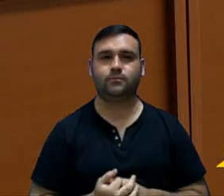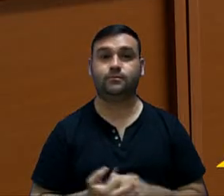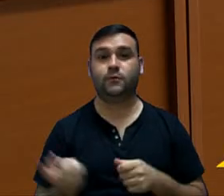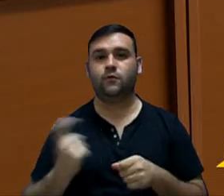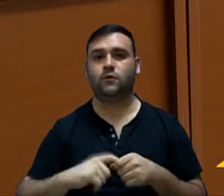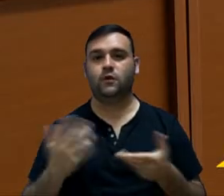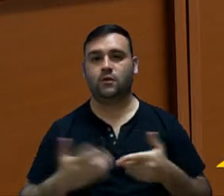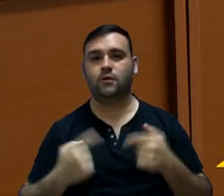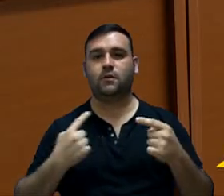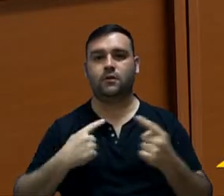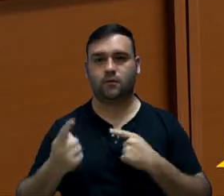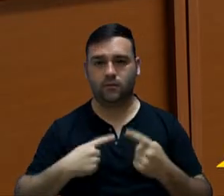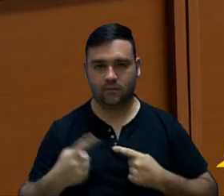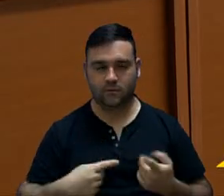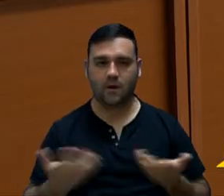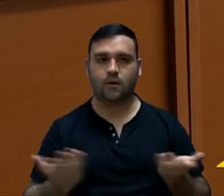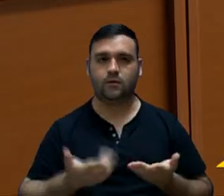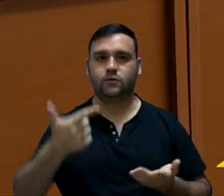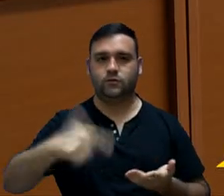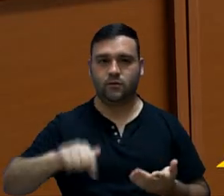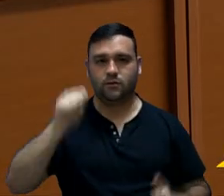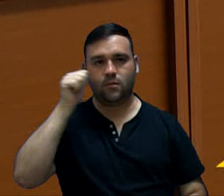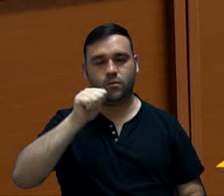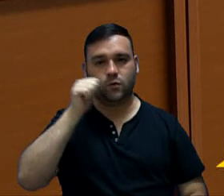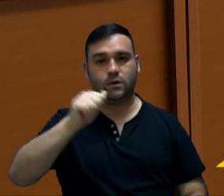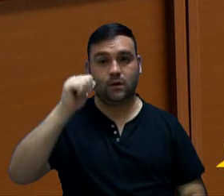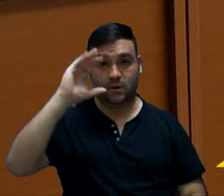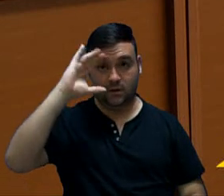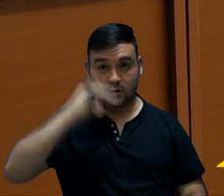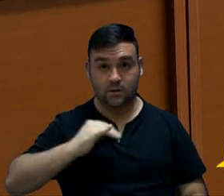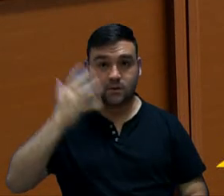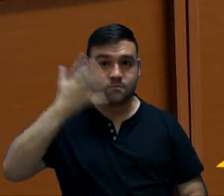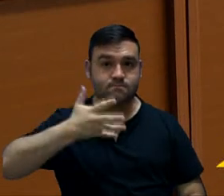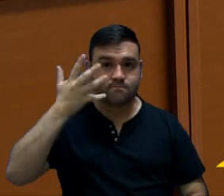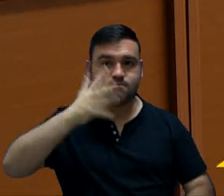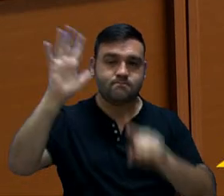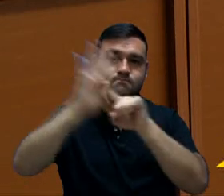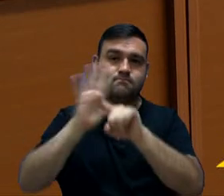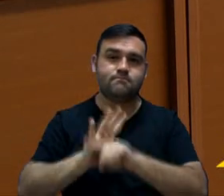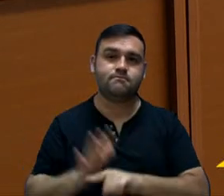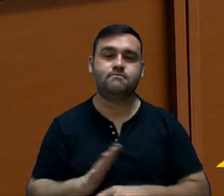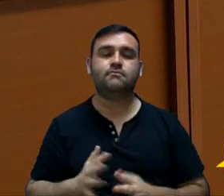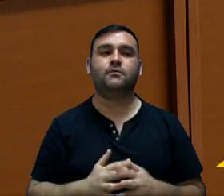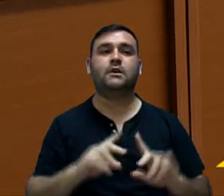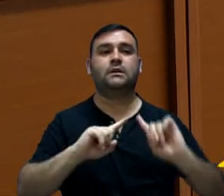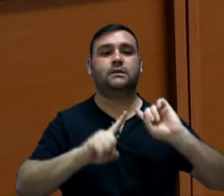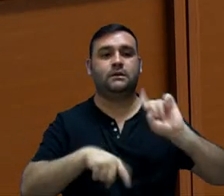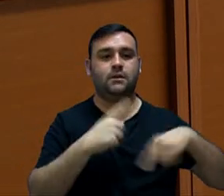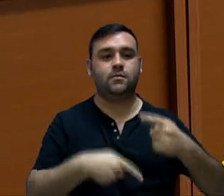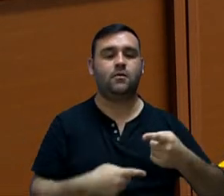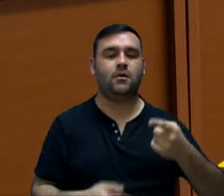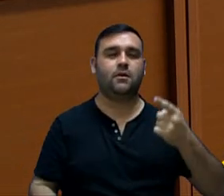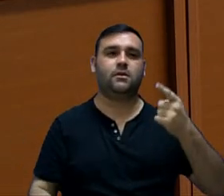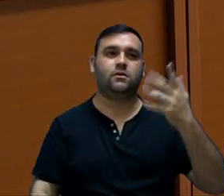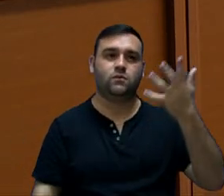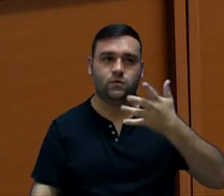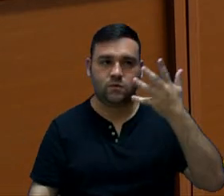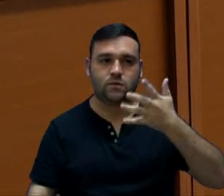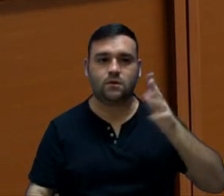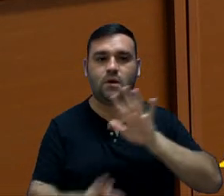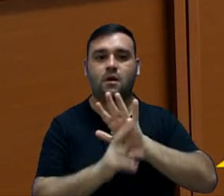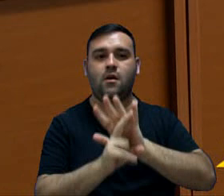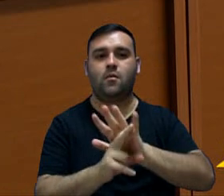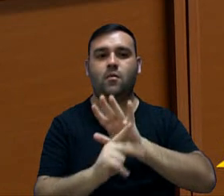Retomando aqui, então, o debate, repassa novamente a palavra para a vereadora Yara concluir o seu raciocínio, posteriormente, passo ao